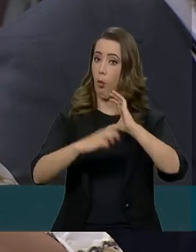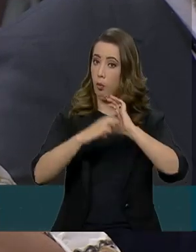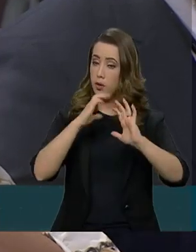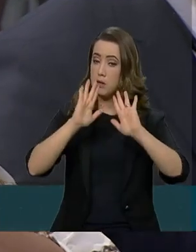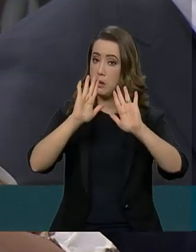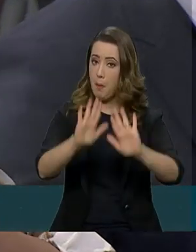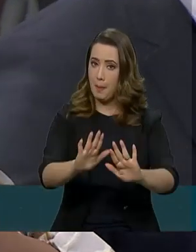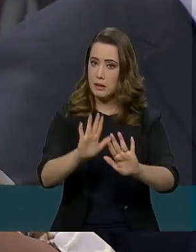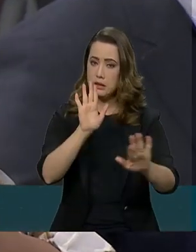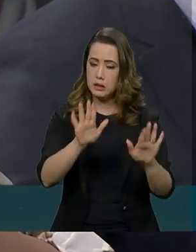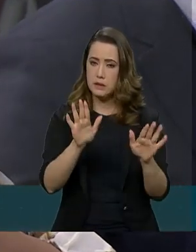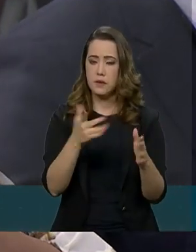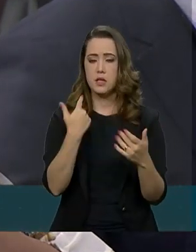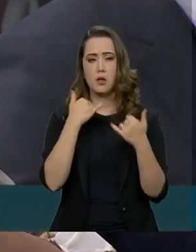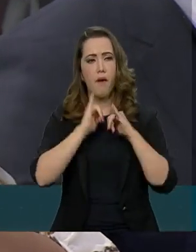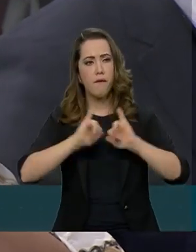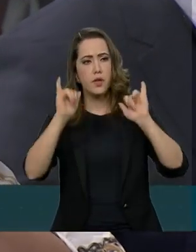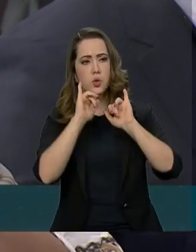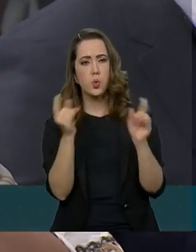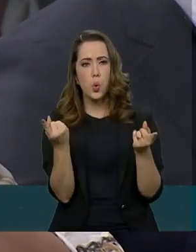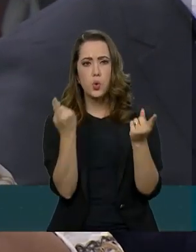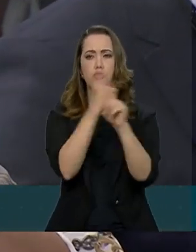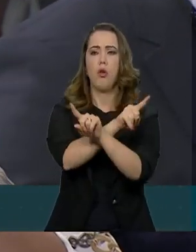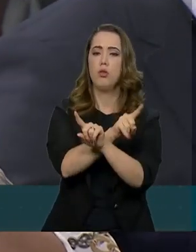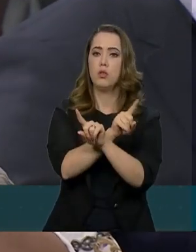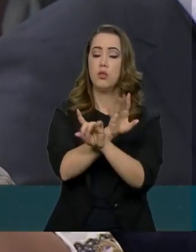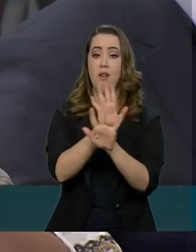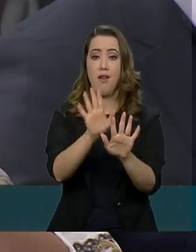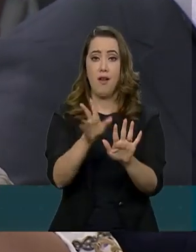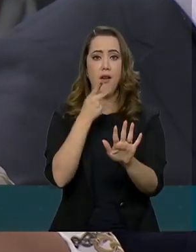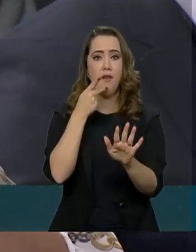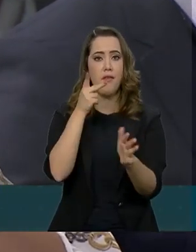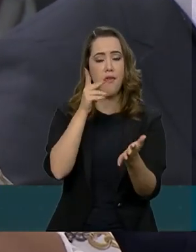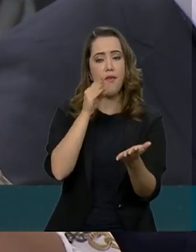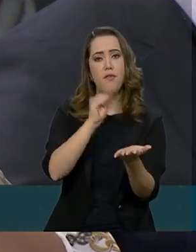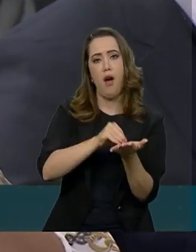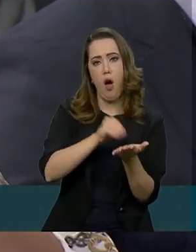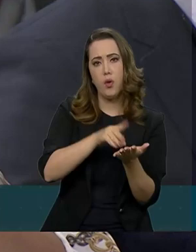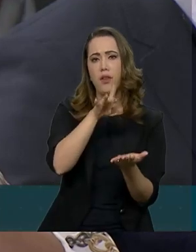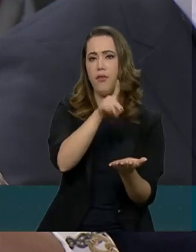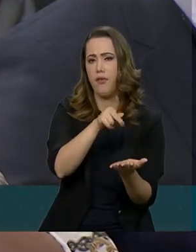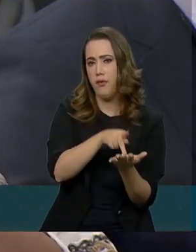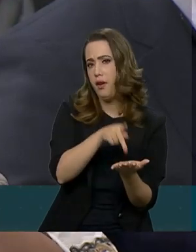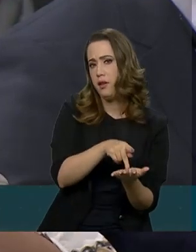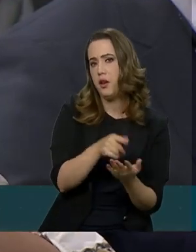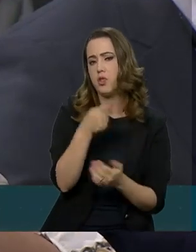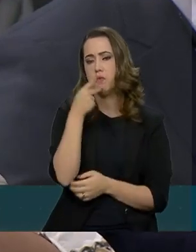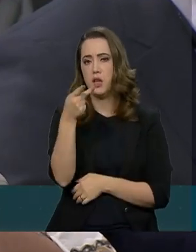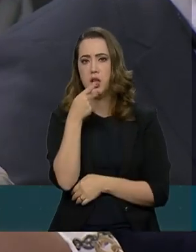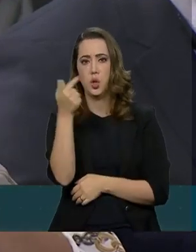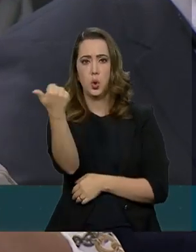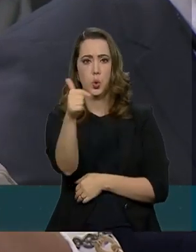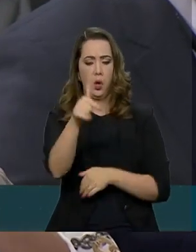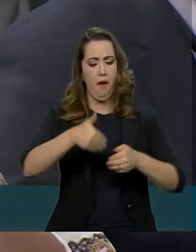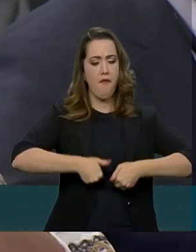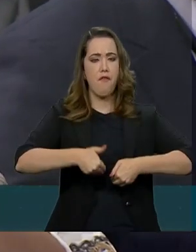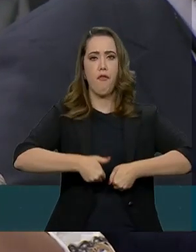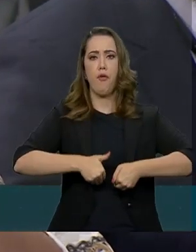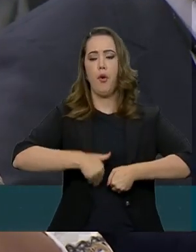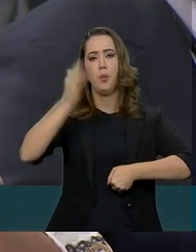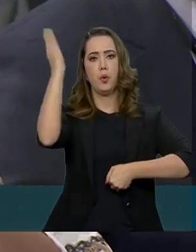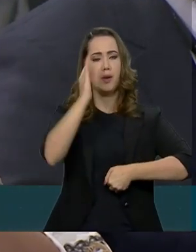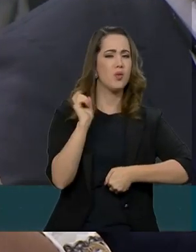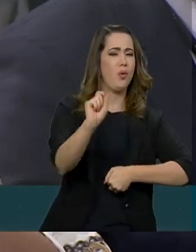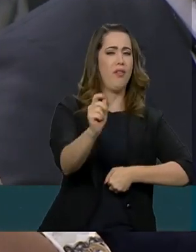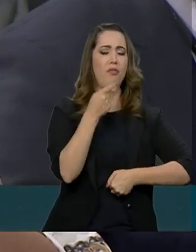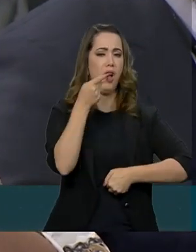controversas que a gente tem observado, ele tem até faltado com a verdade, como essa de que não há fome no Brasil, por exemplo. O ele quer dizer